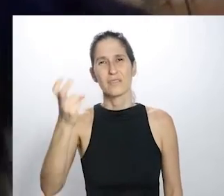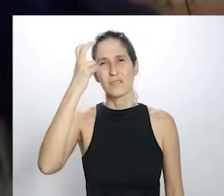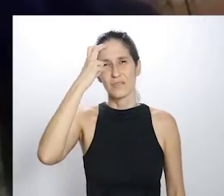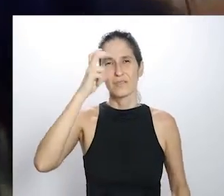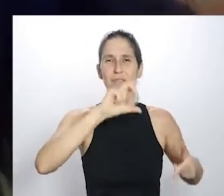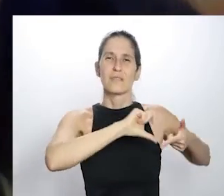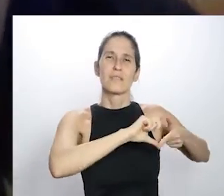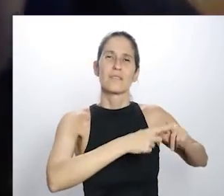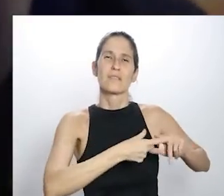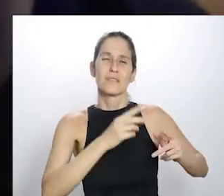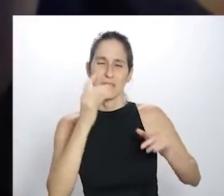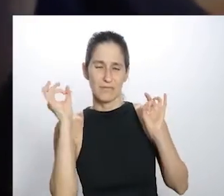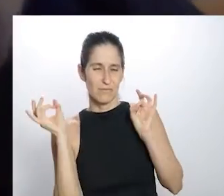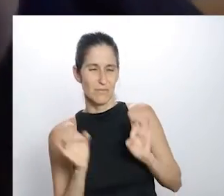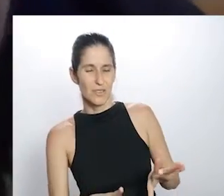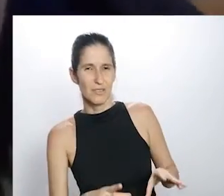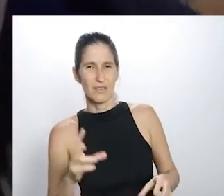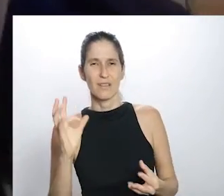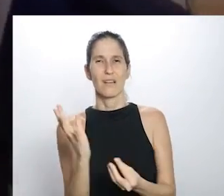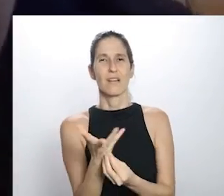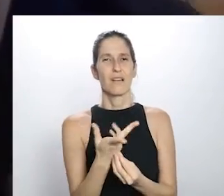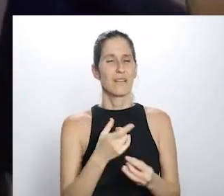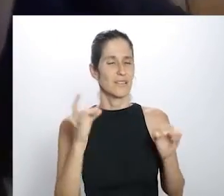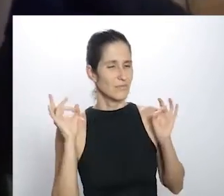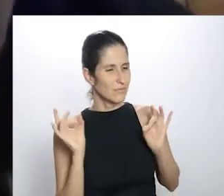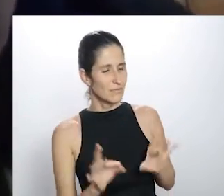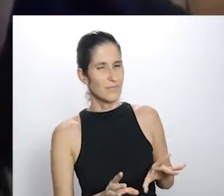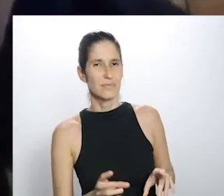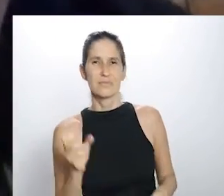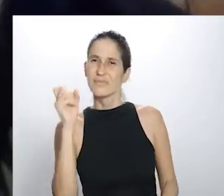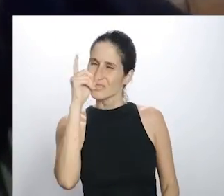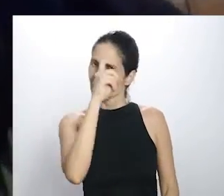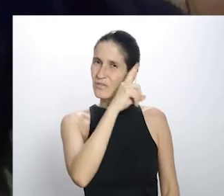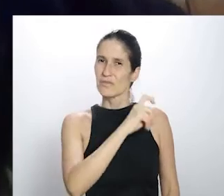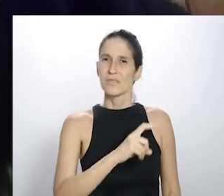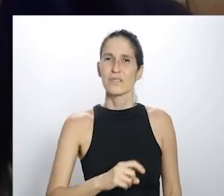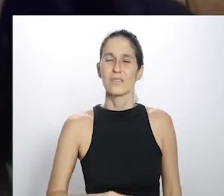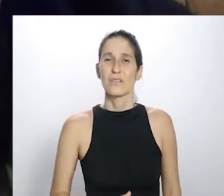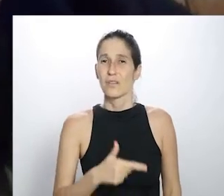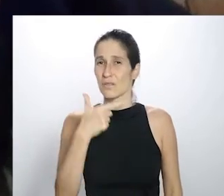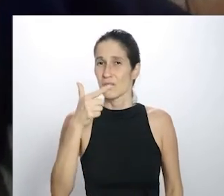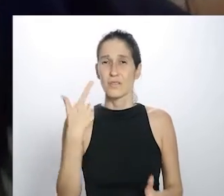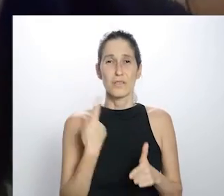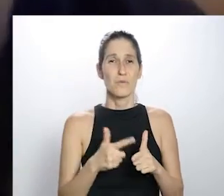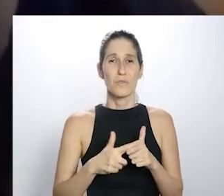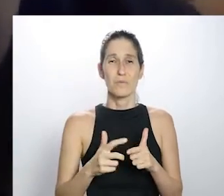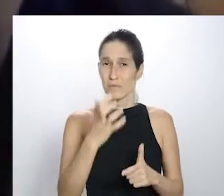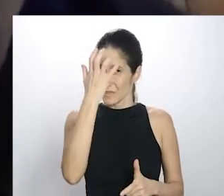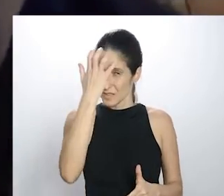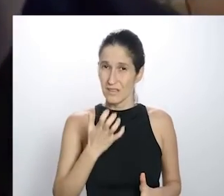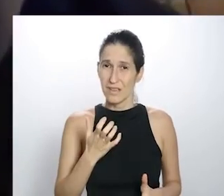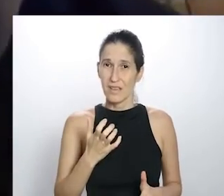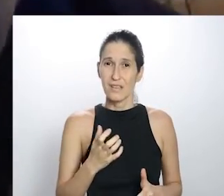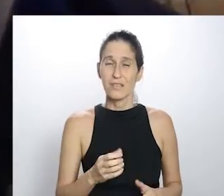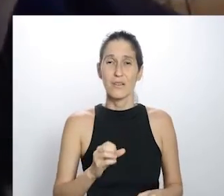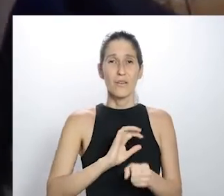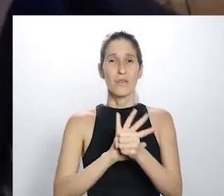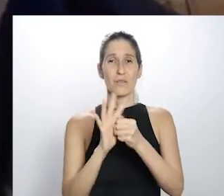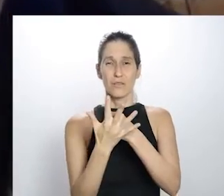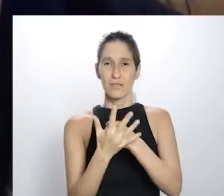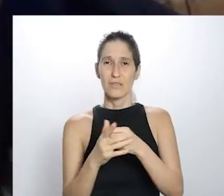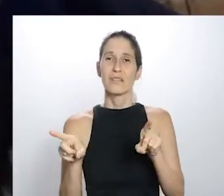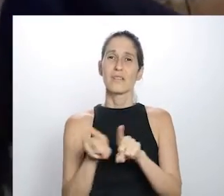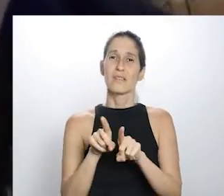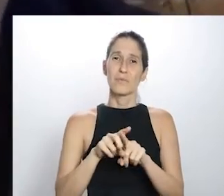A cultura popular abandonada, a arte... Mas a gente está vivendo duas situações muito graves, que é do